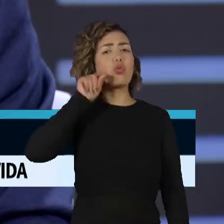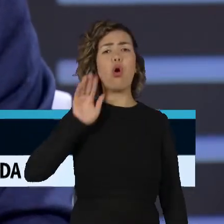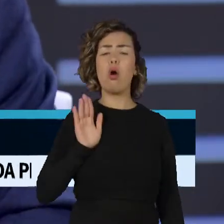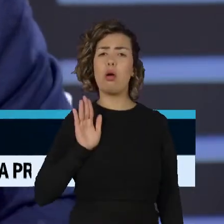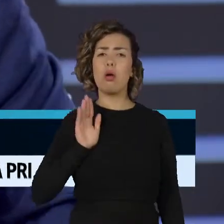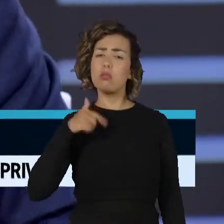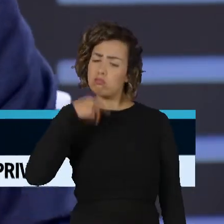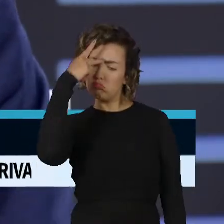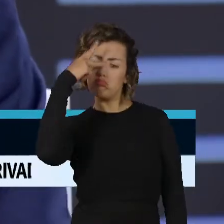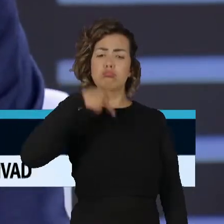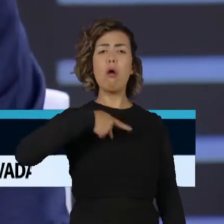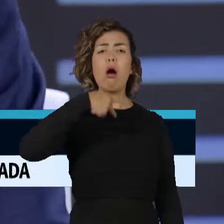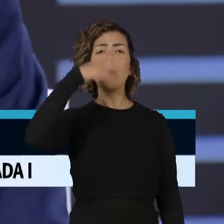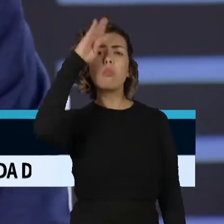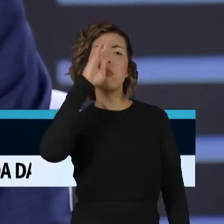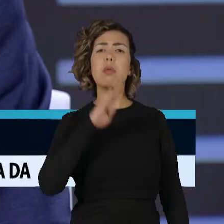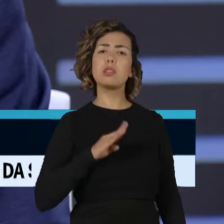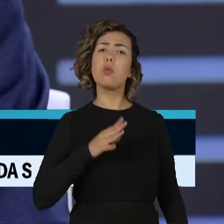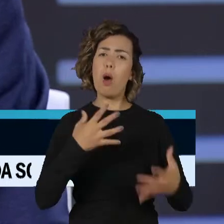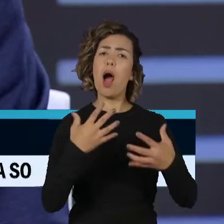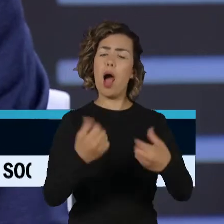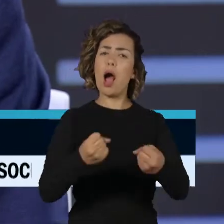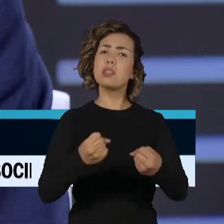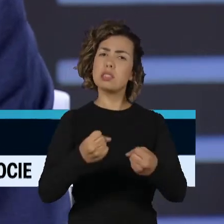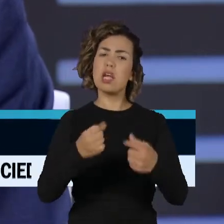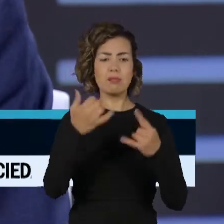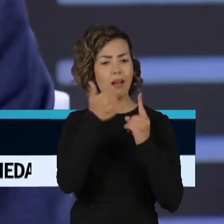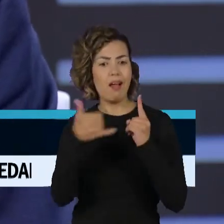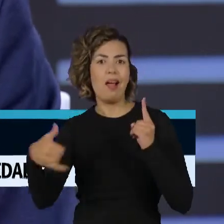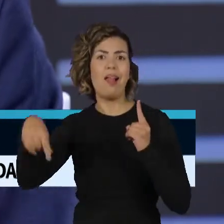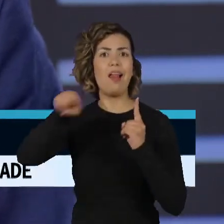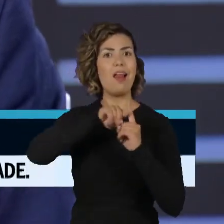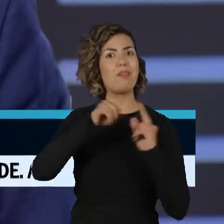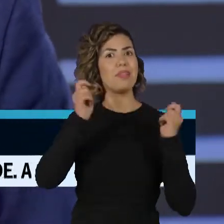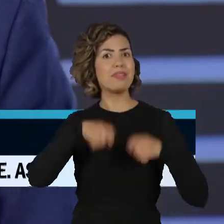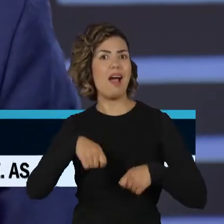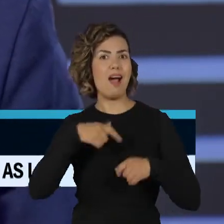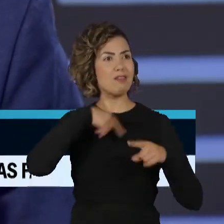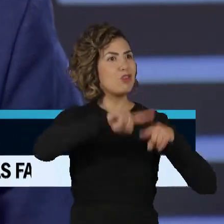transição energética e ser um exemplo de política ambiental.